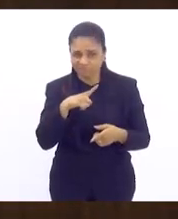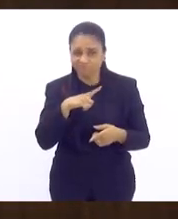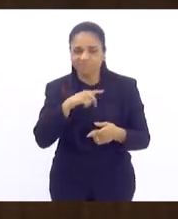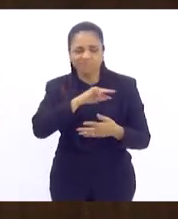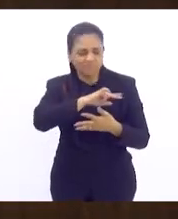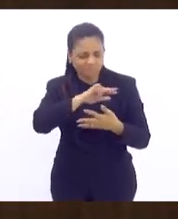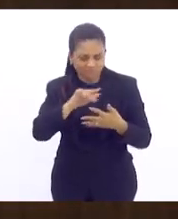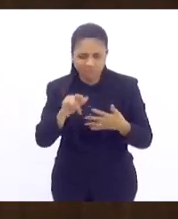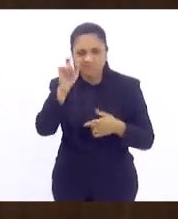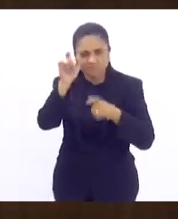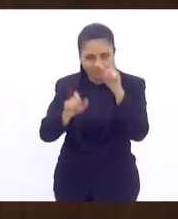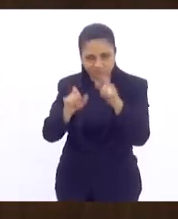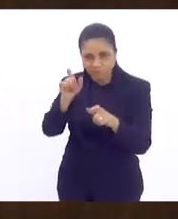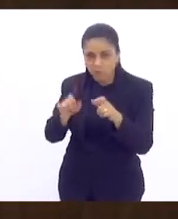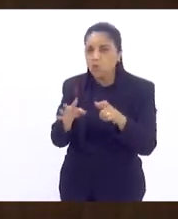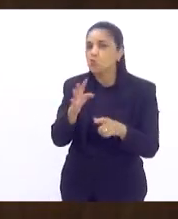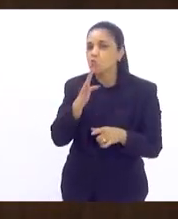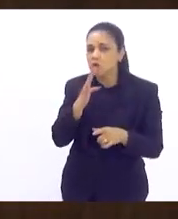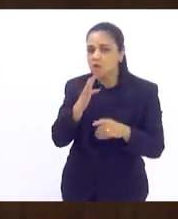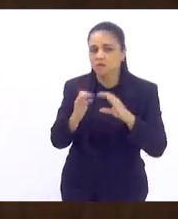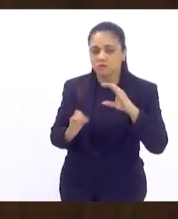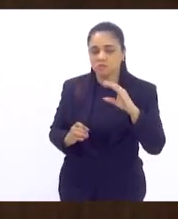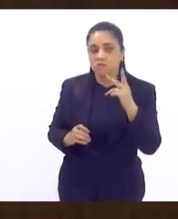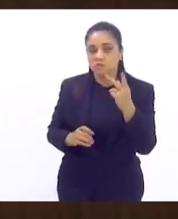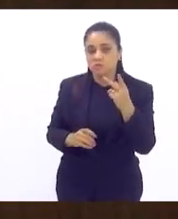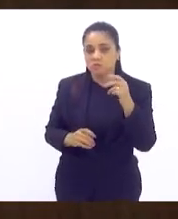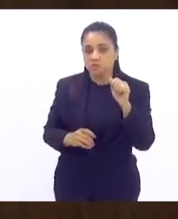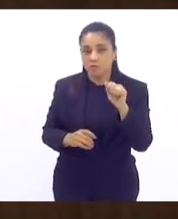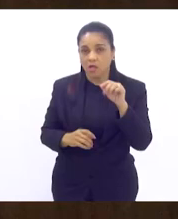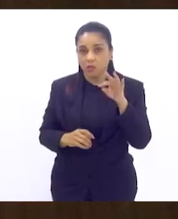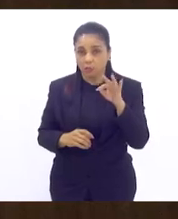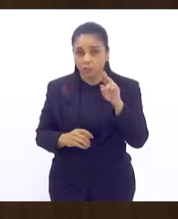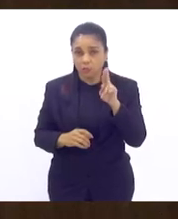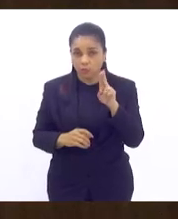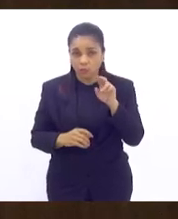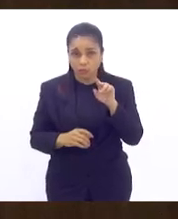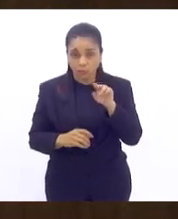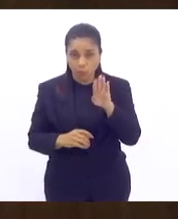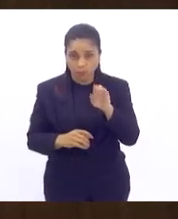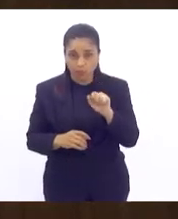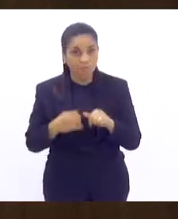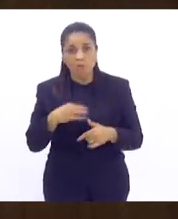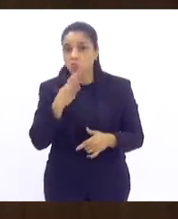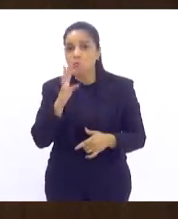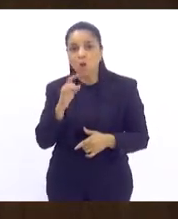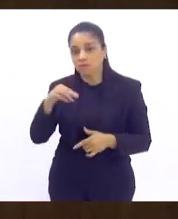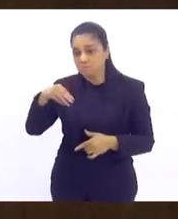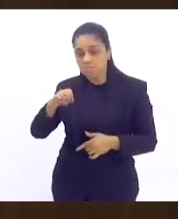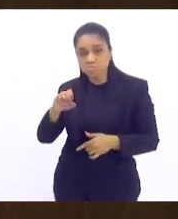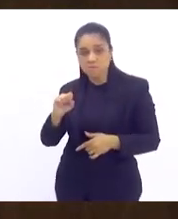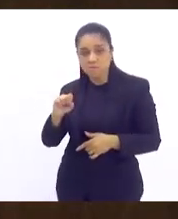conhece a chatuba e não conhece bisquita. Olha.